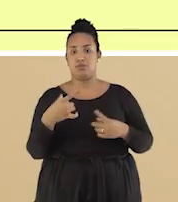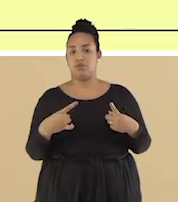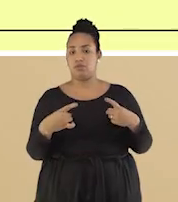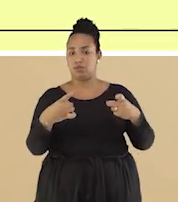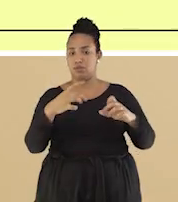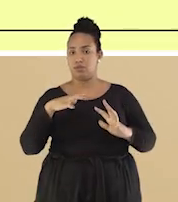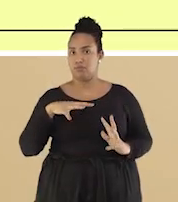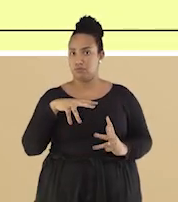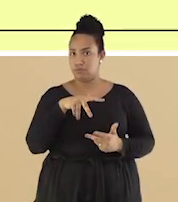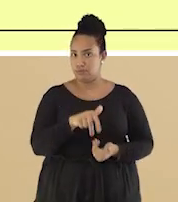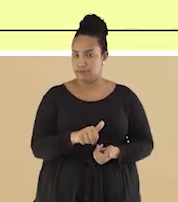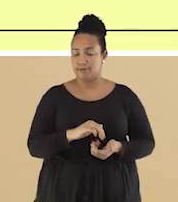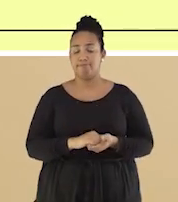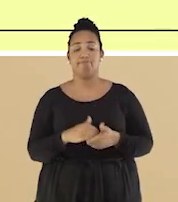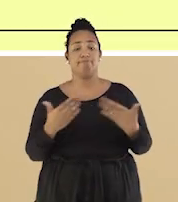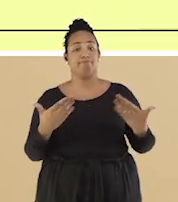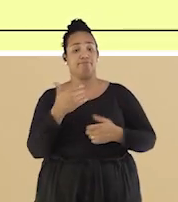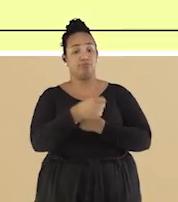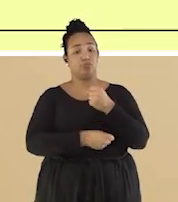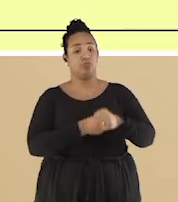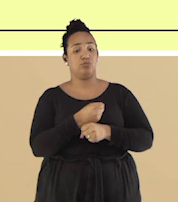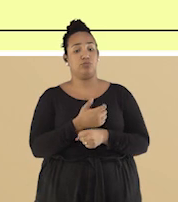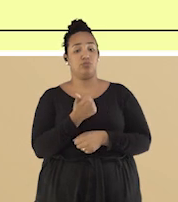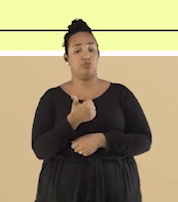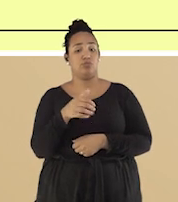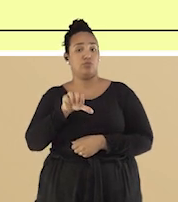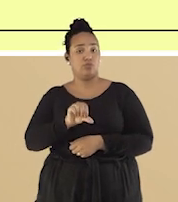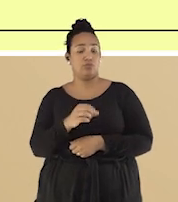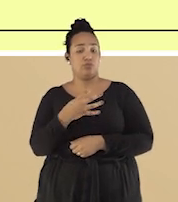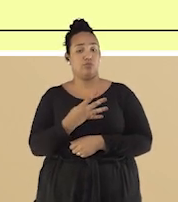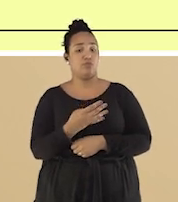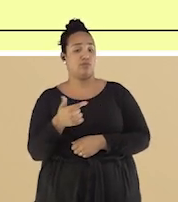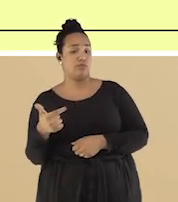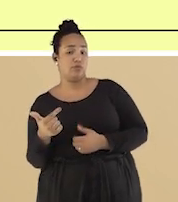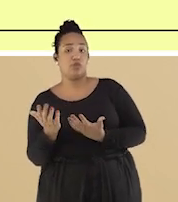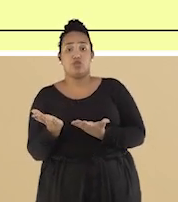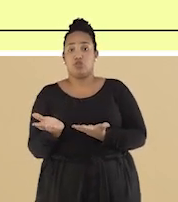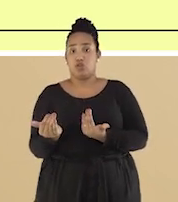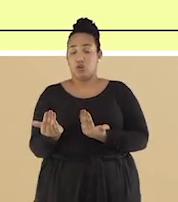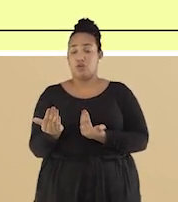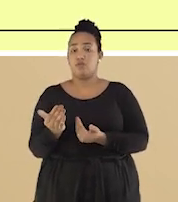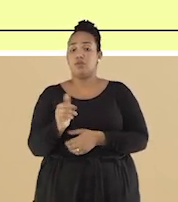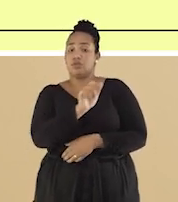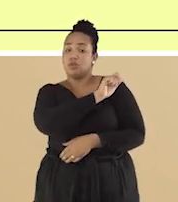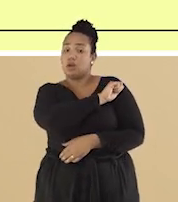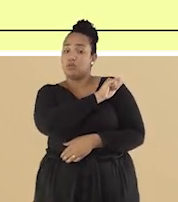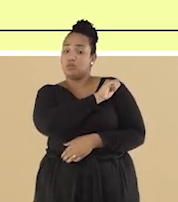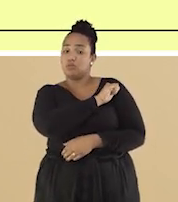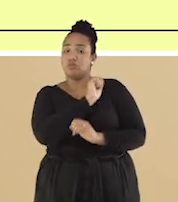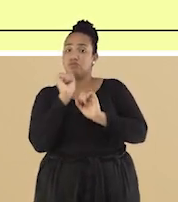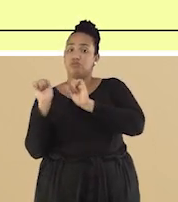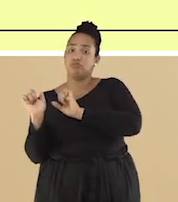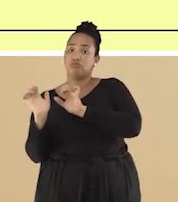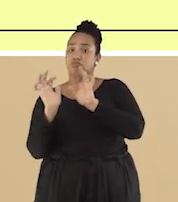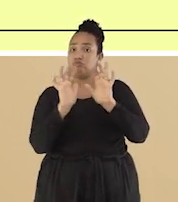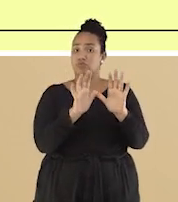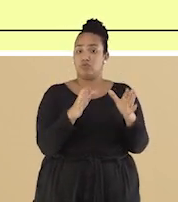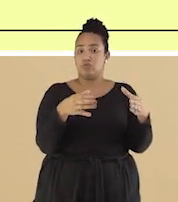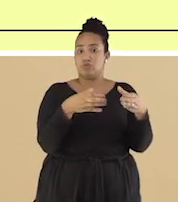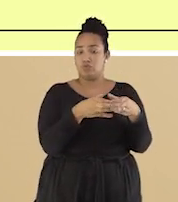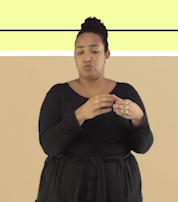No ápice da guerra, no ano de 1942, jovens estudantes ocuparam a sede do Clube Germânia,